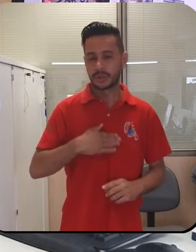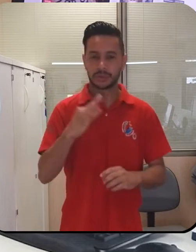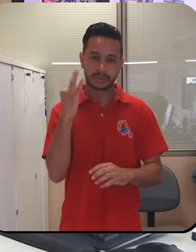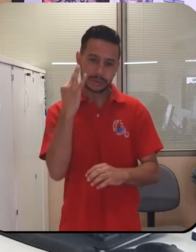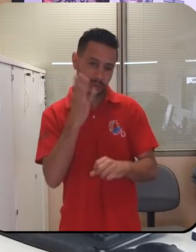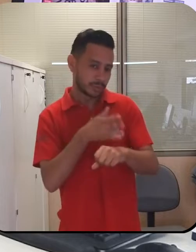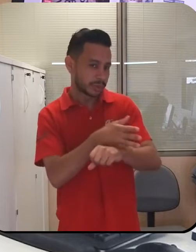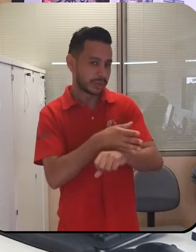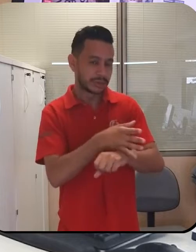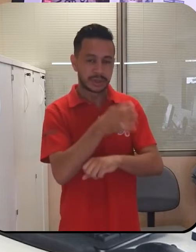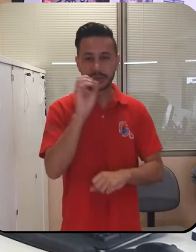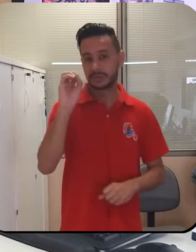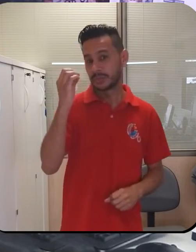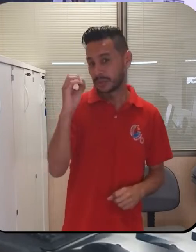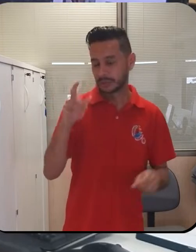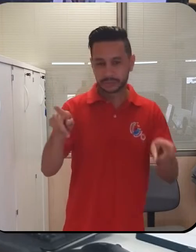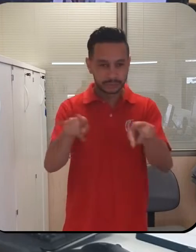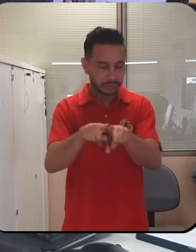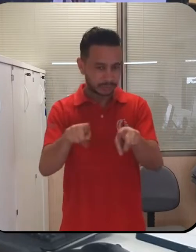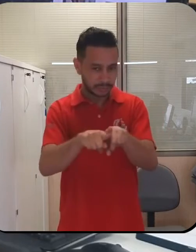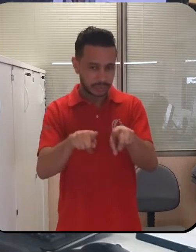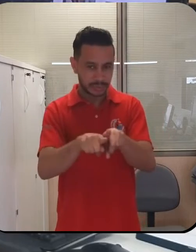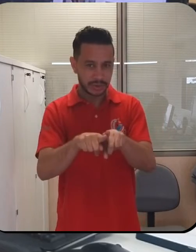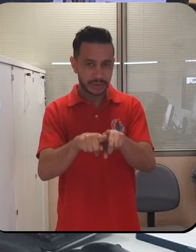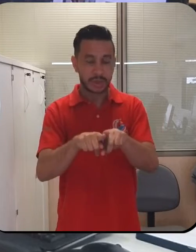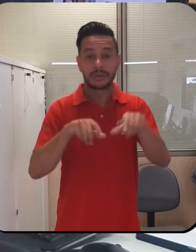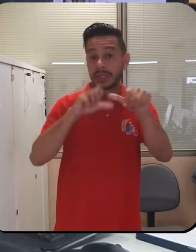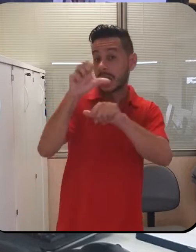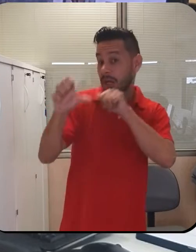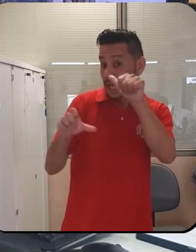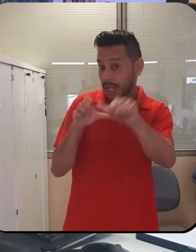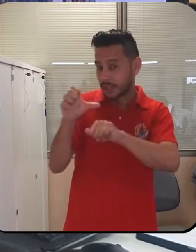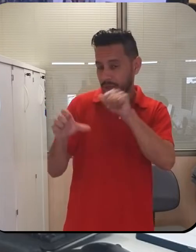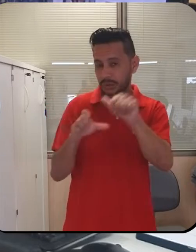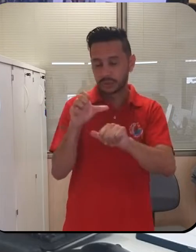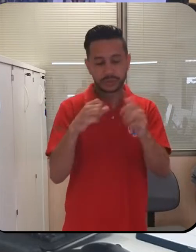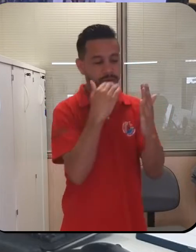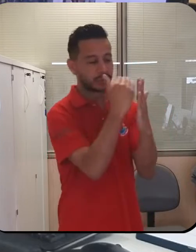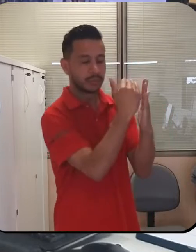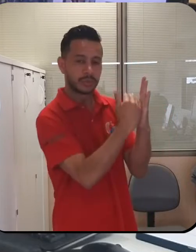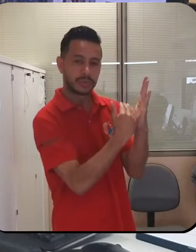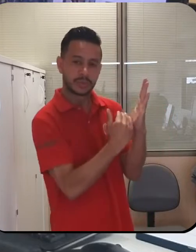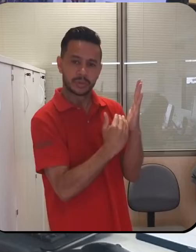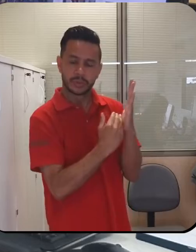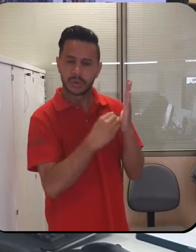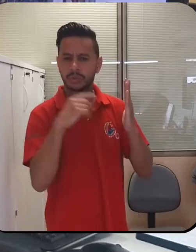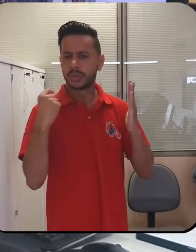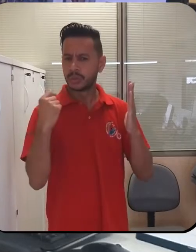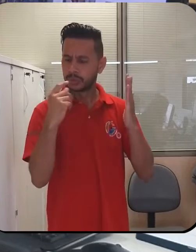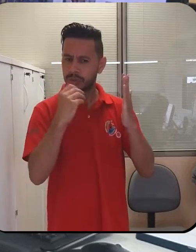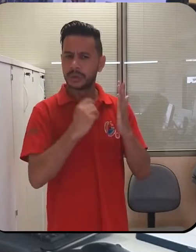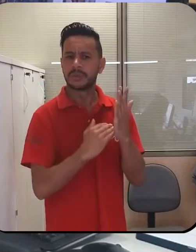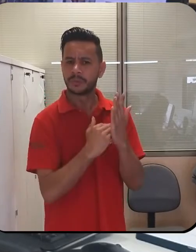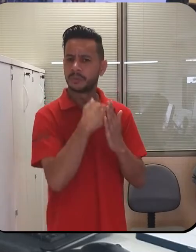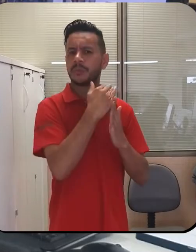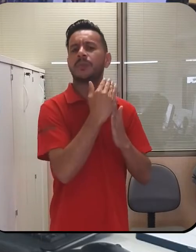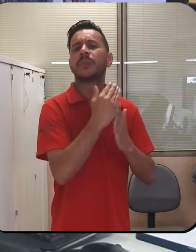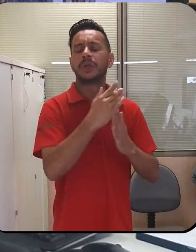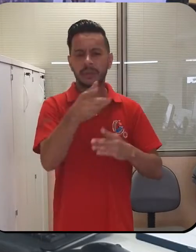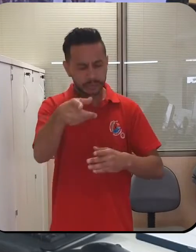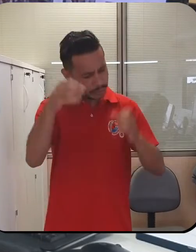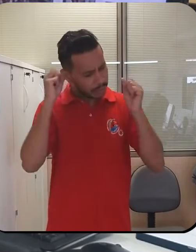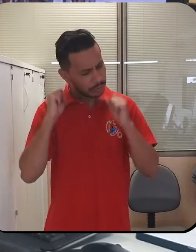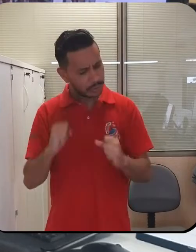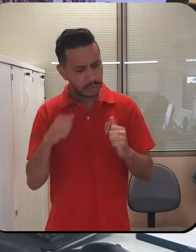Você não vai ficar de fora, né? Estão em jogo a renovação da Convenção Coletiva e Reajuste Salarial. Participe dessa